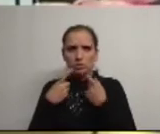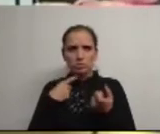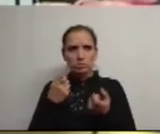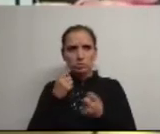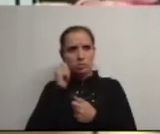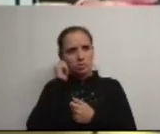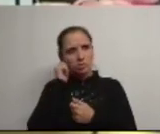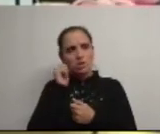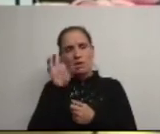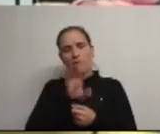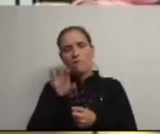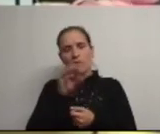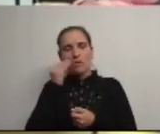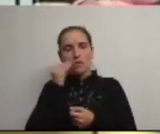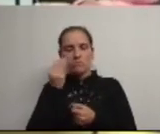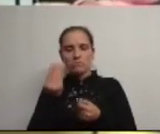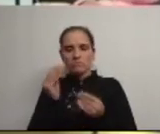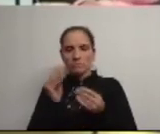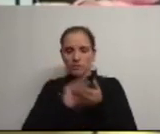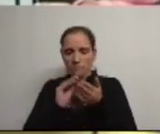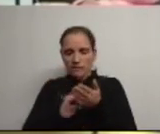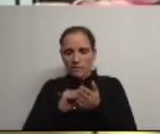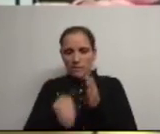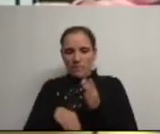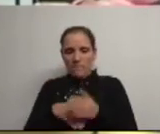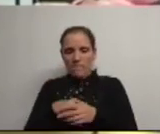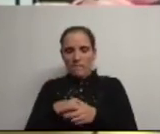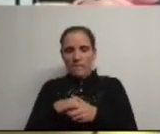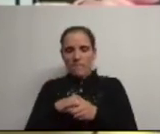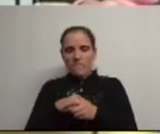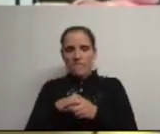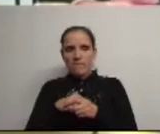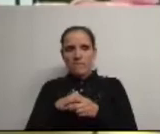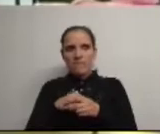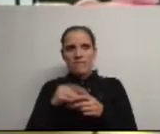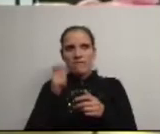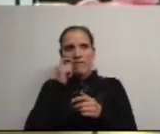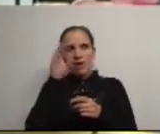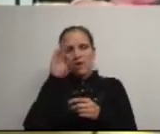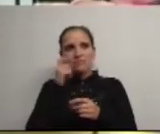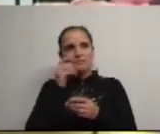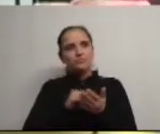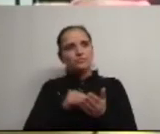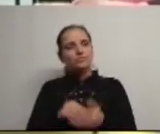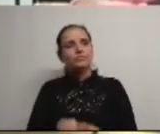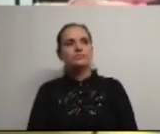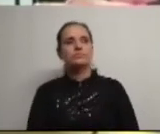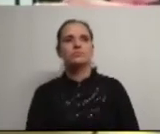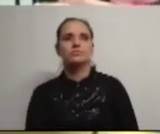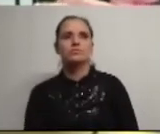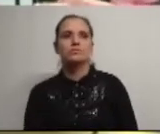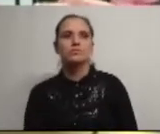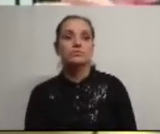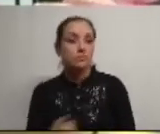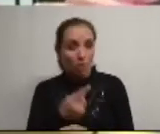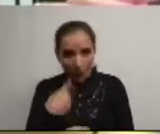que a forma como está gerado o contrato aquilo que nos puseram eu disse que eu não aceito ok pronto tem lá coisas que